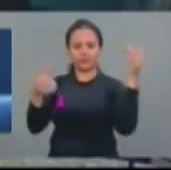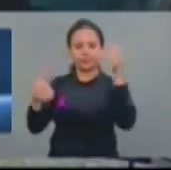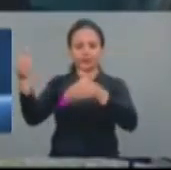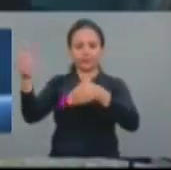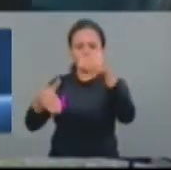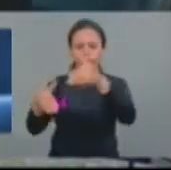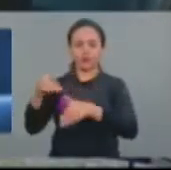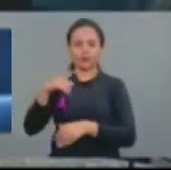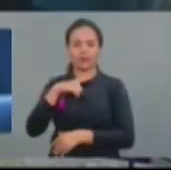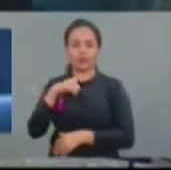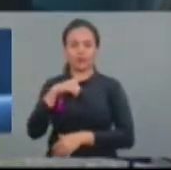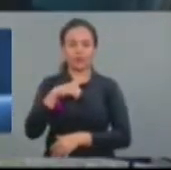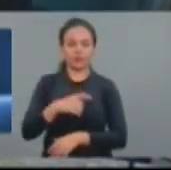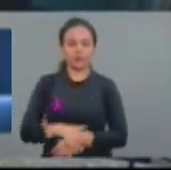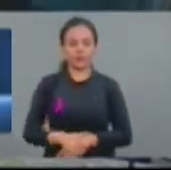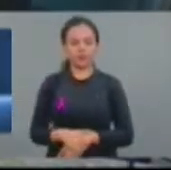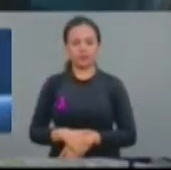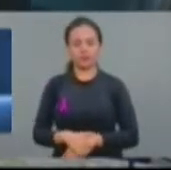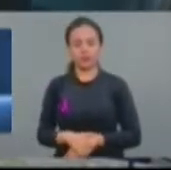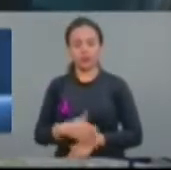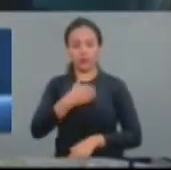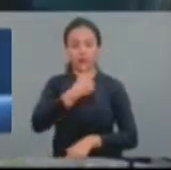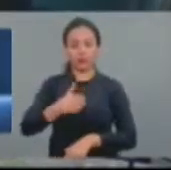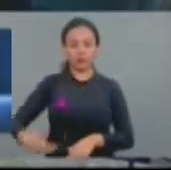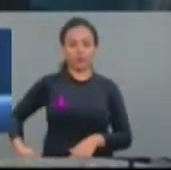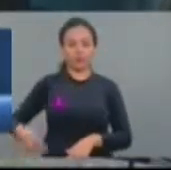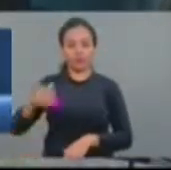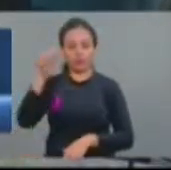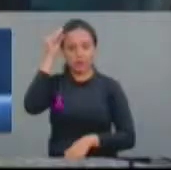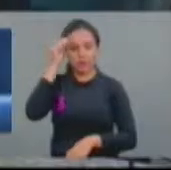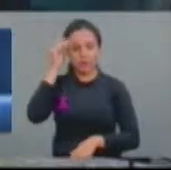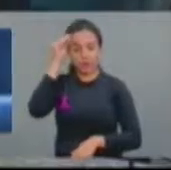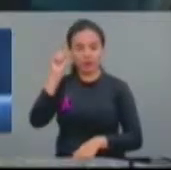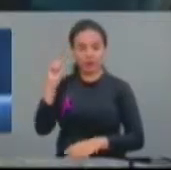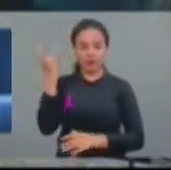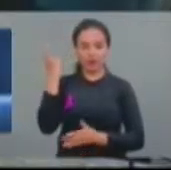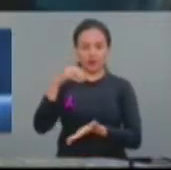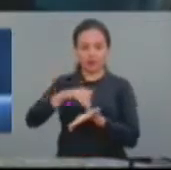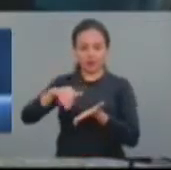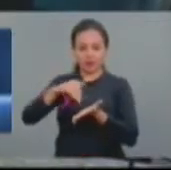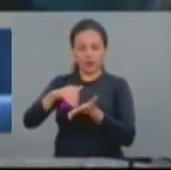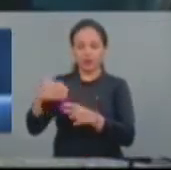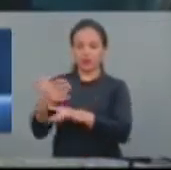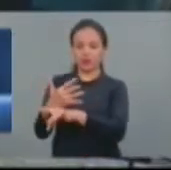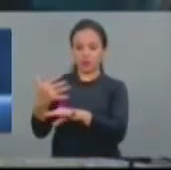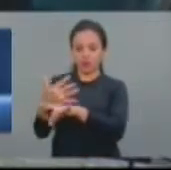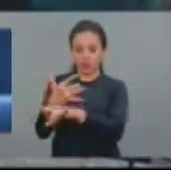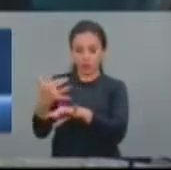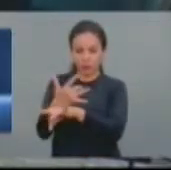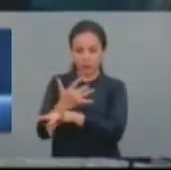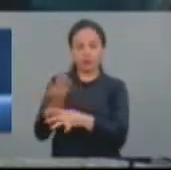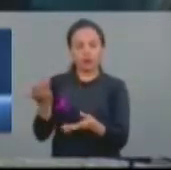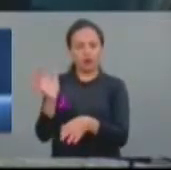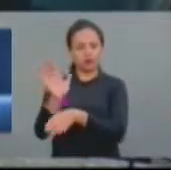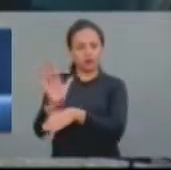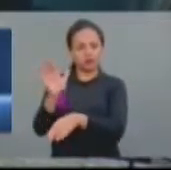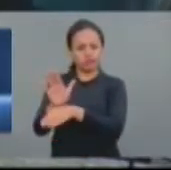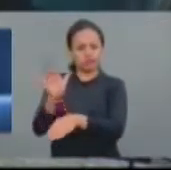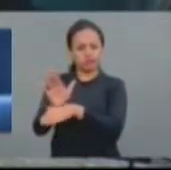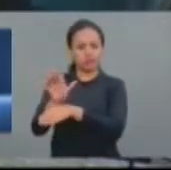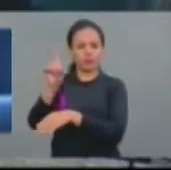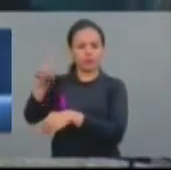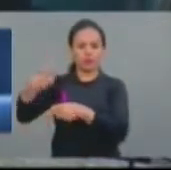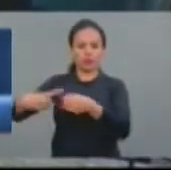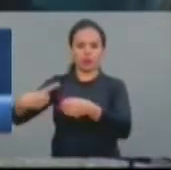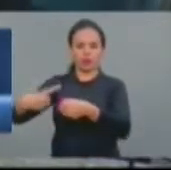feito o roteiro da fé, quando então o nosso governador Camilo Santana era secretário das cidades, isso tudo para melhorar a cidade,